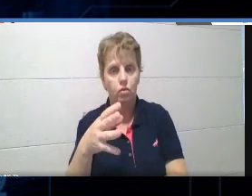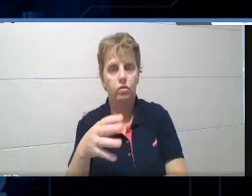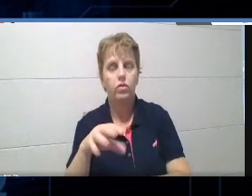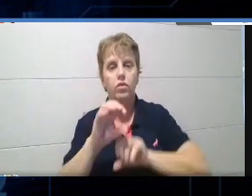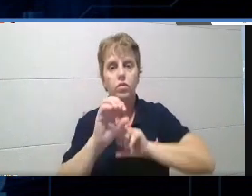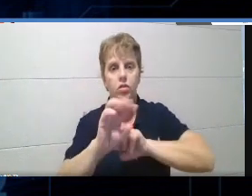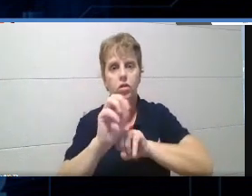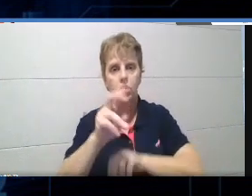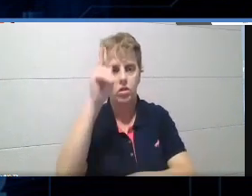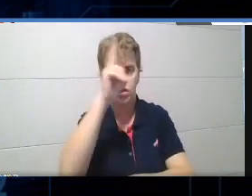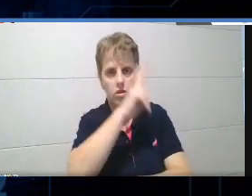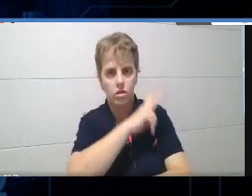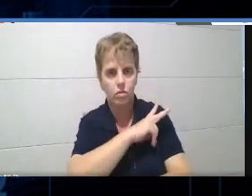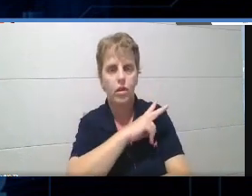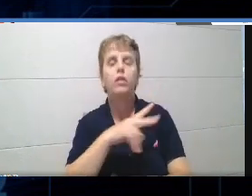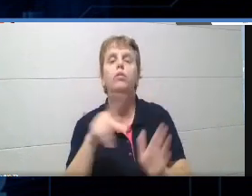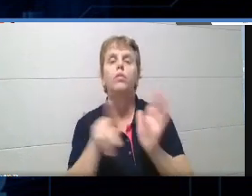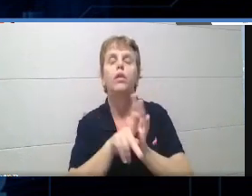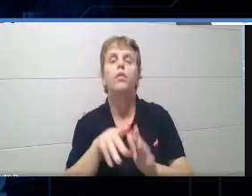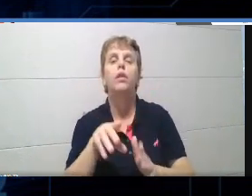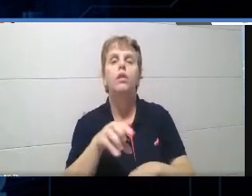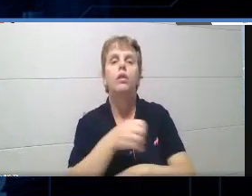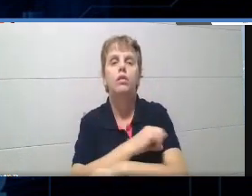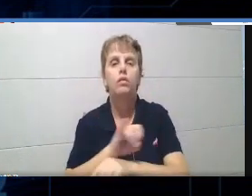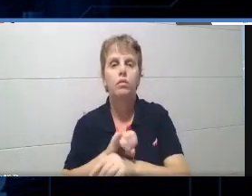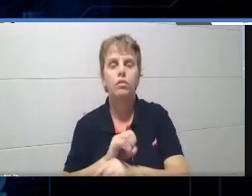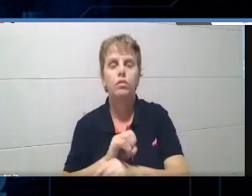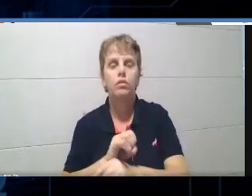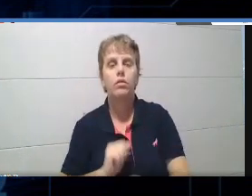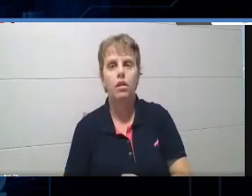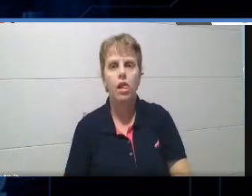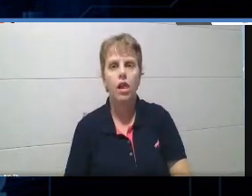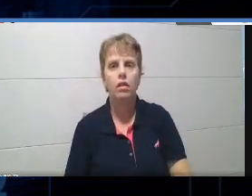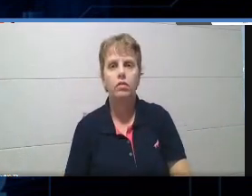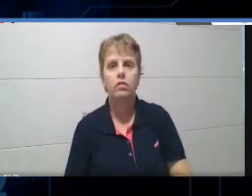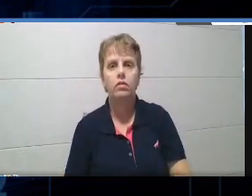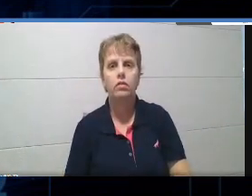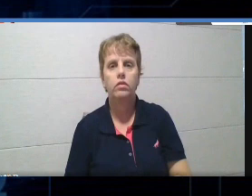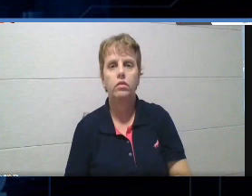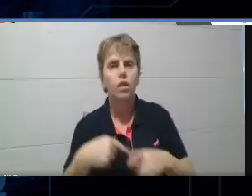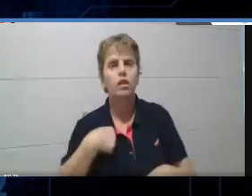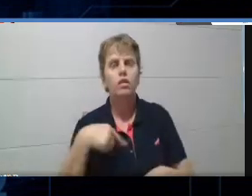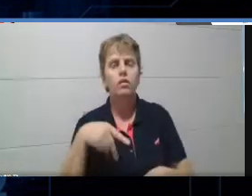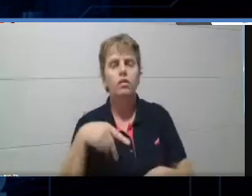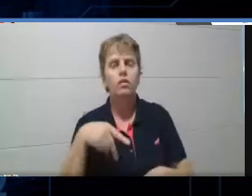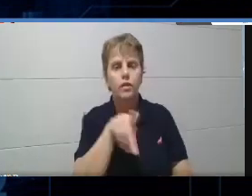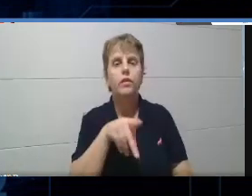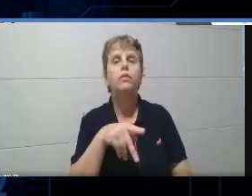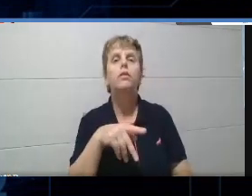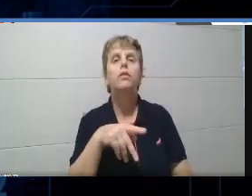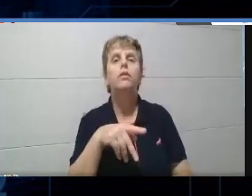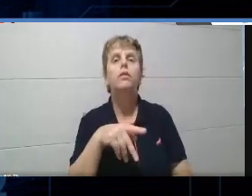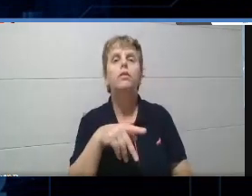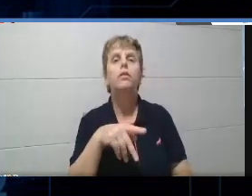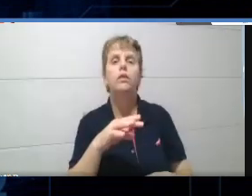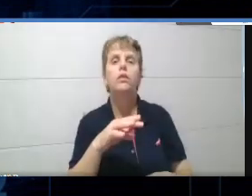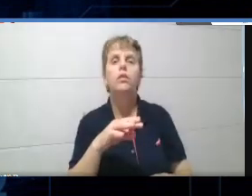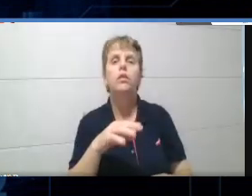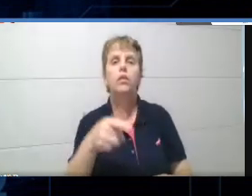primeiros anos, especificamente, porque eu sou, eu sou professora da área tecnológica, da área, da área de, de